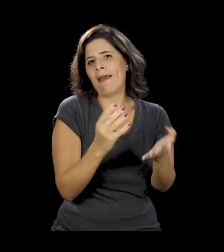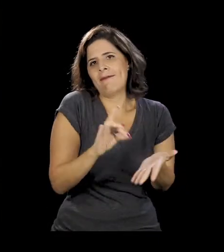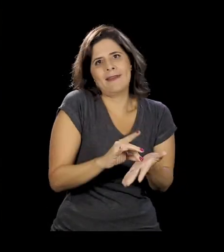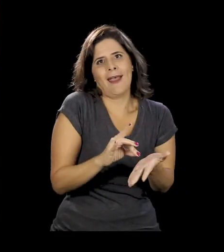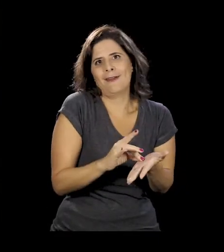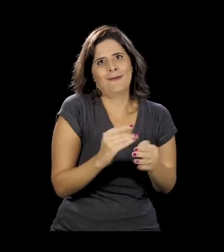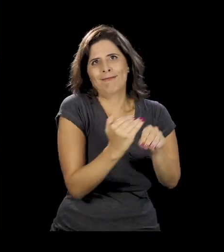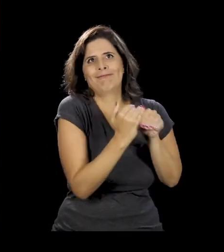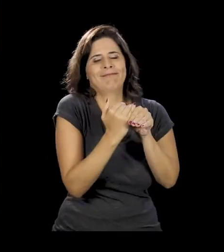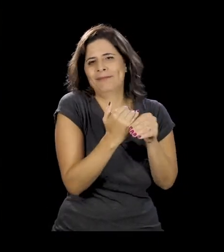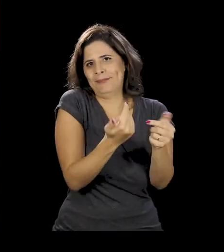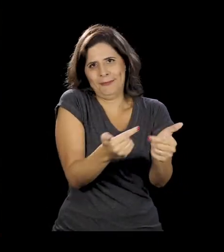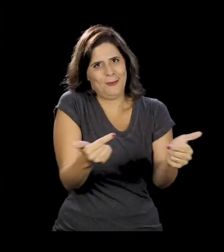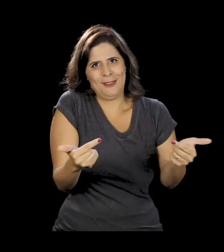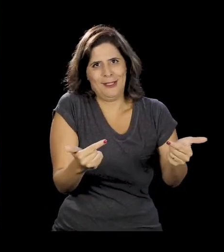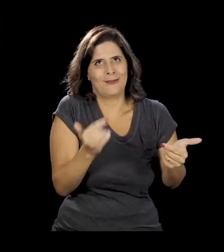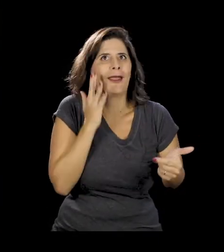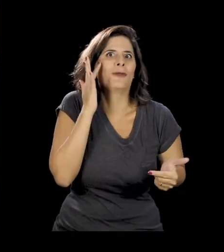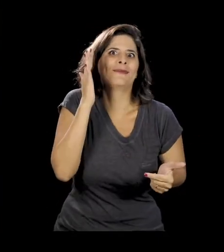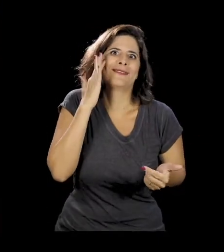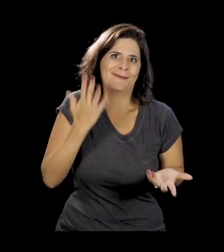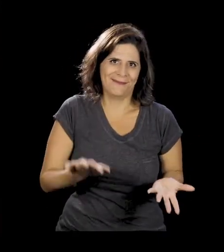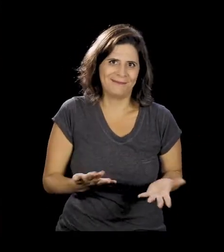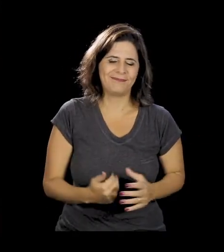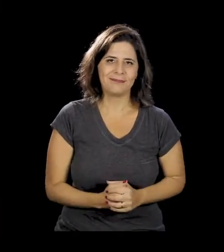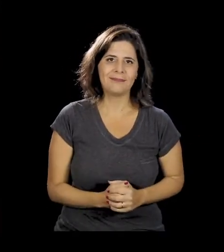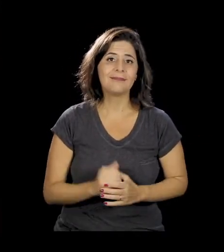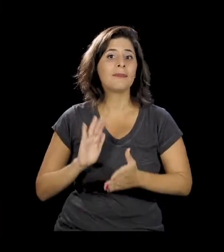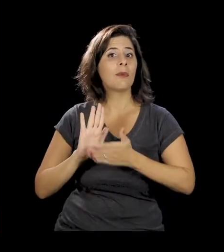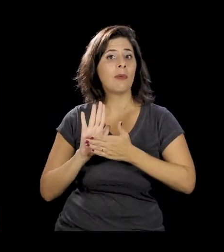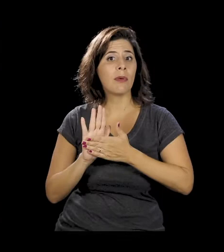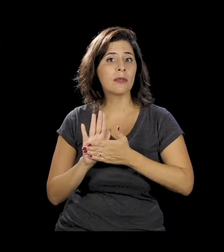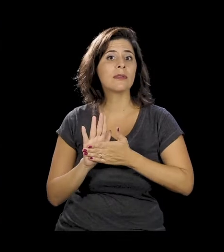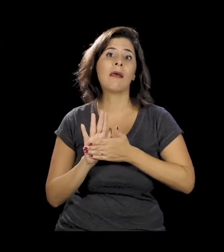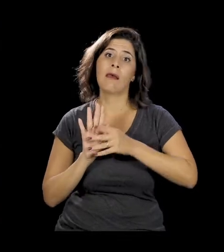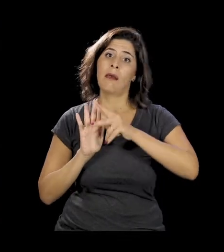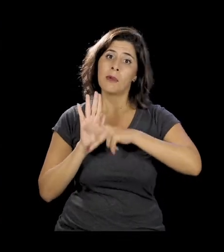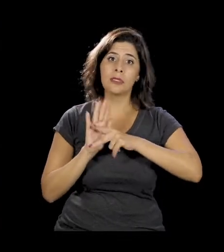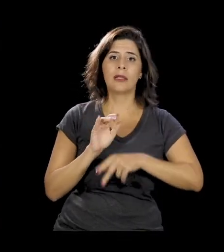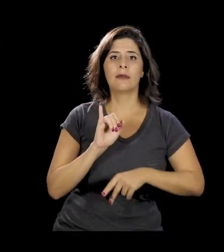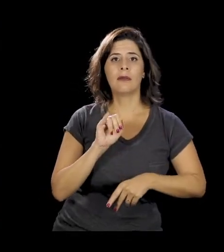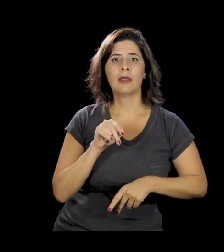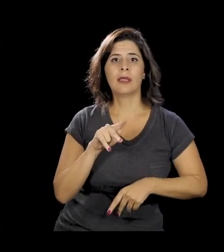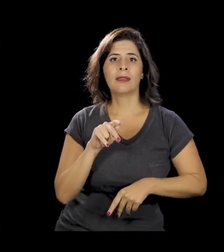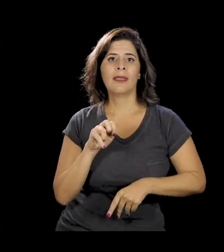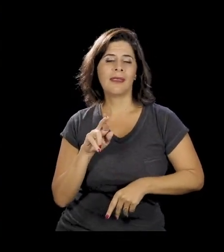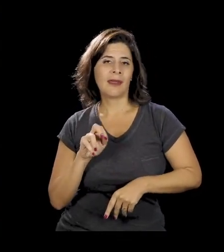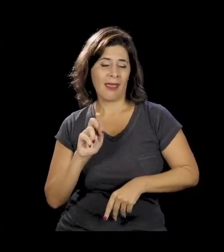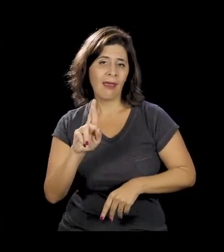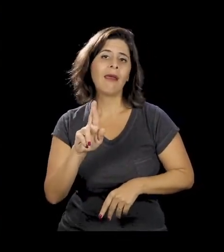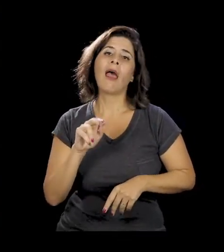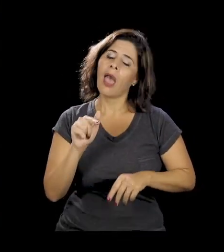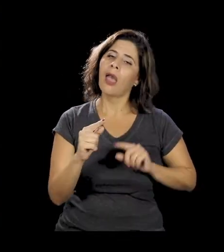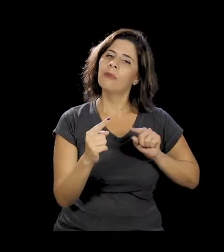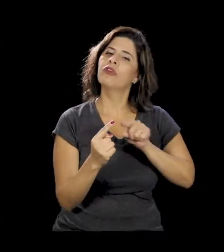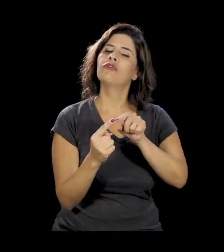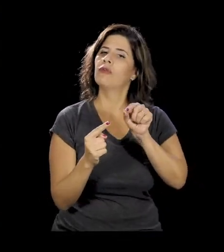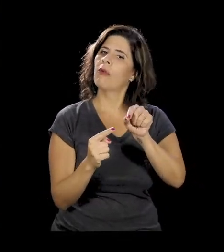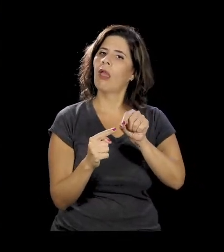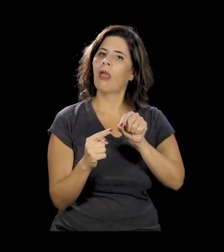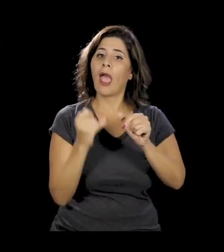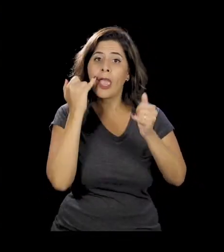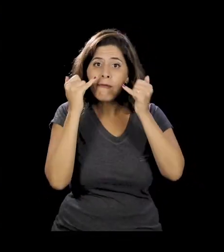e que, na verdade, não existe. É uma ilusão. A proposta do Integrar tem essa função. Trazer uma informação também técnica,